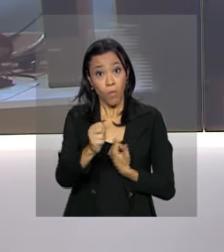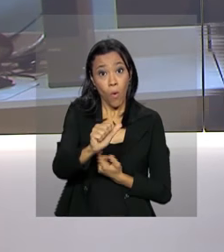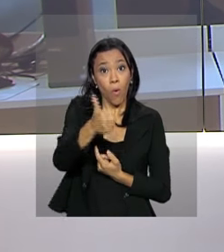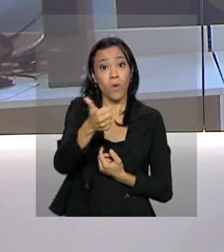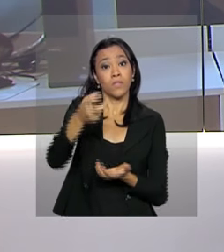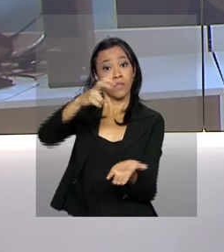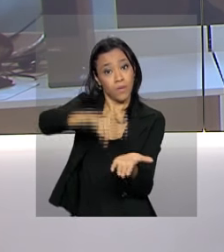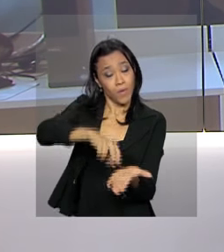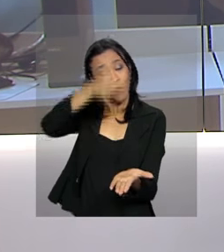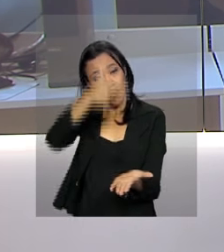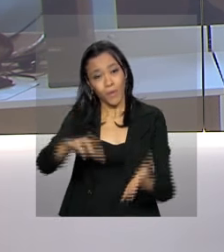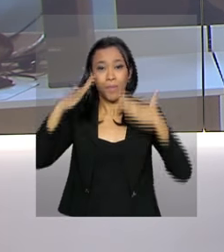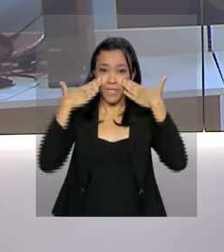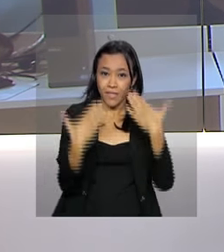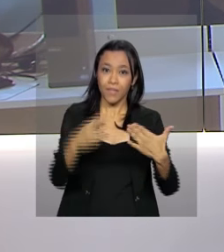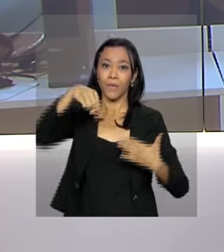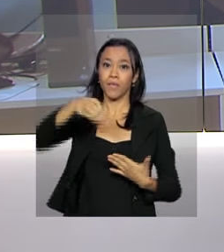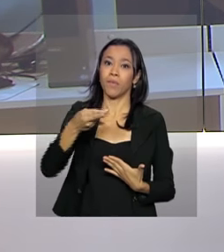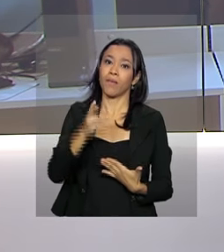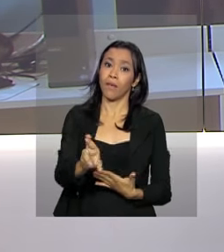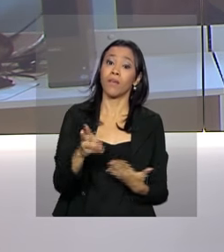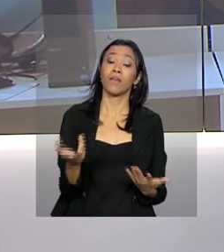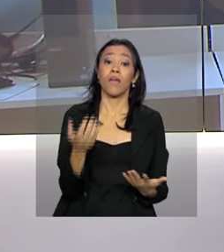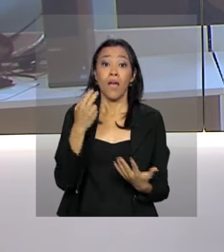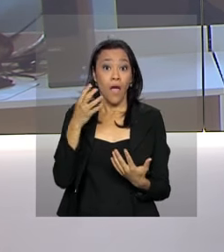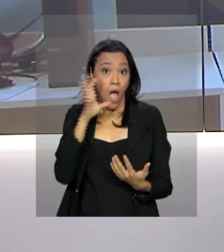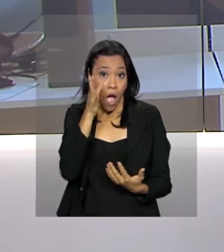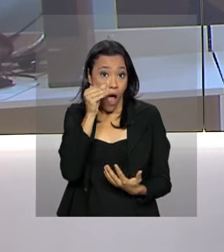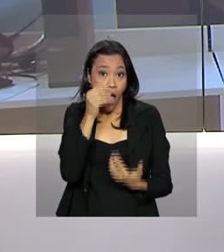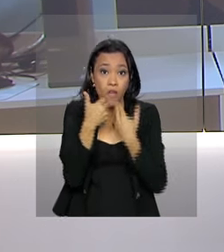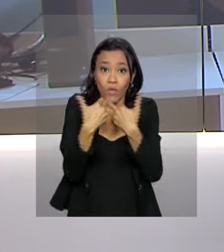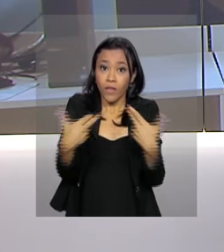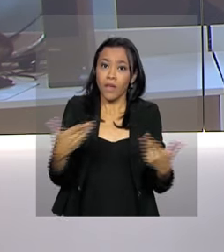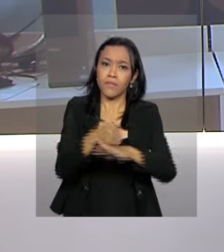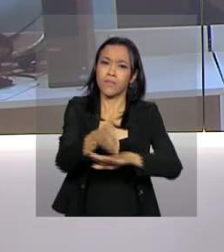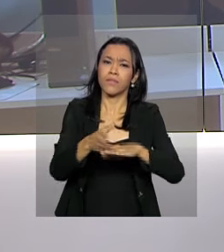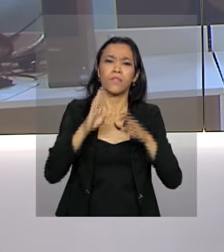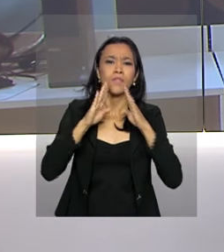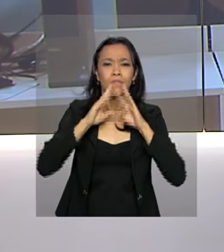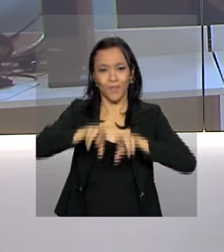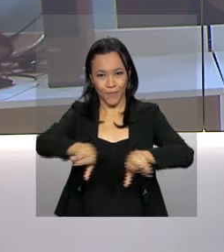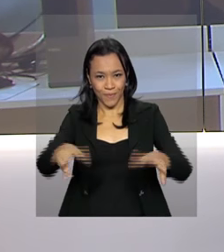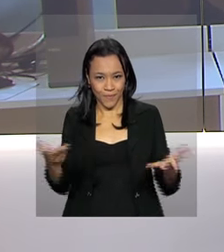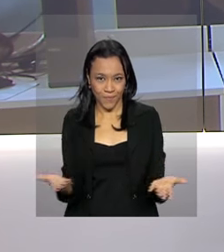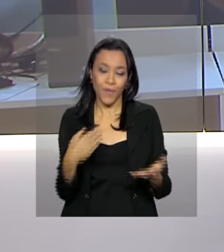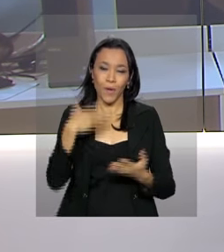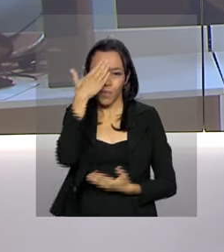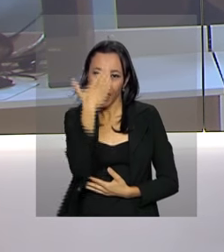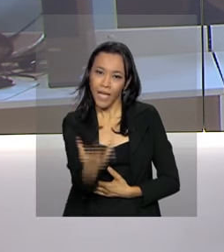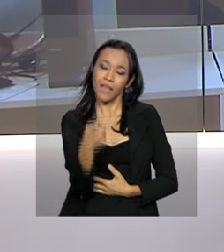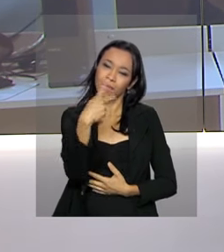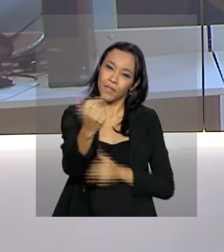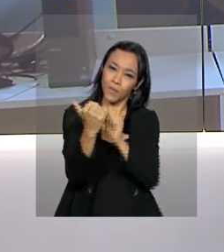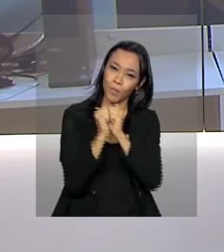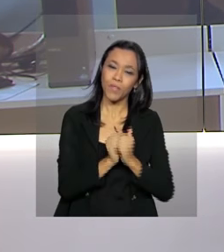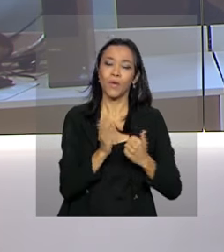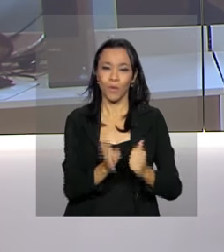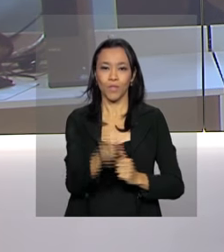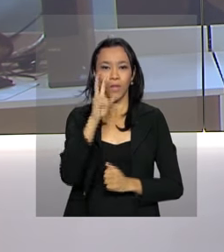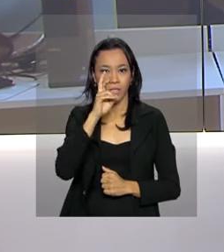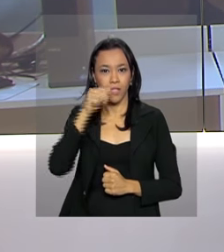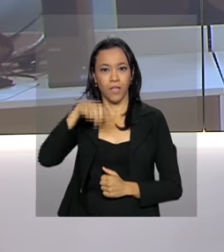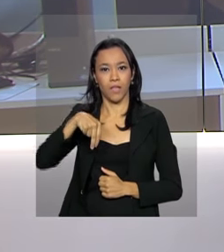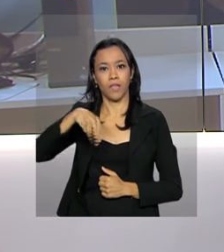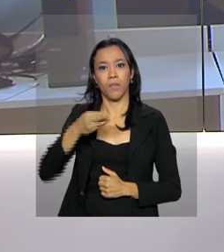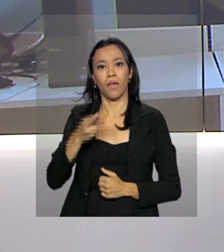manhã na próxima edição do Repórter NBR. Acompanhe também as novidades em nossas redes sociais. Obrigada pela sua companhia e continue com a